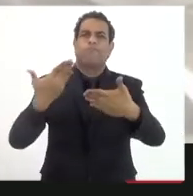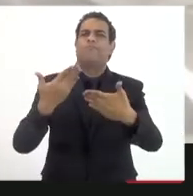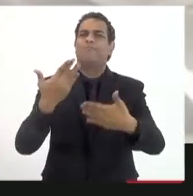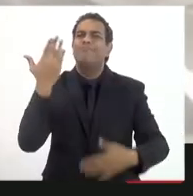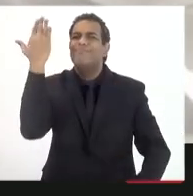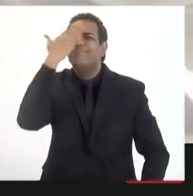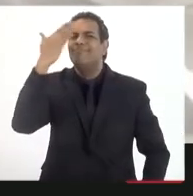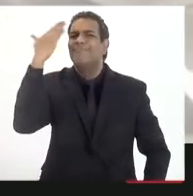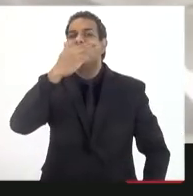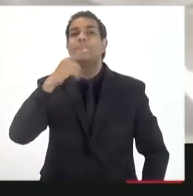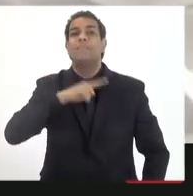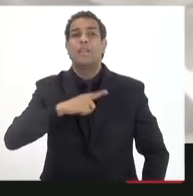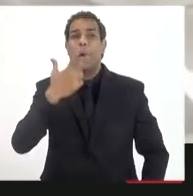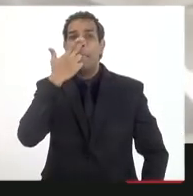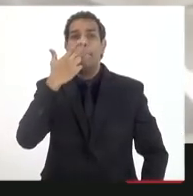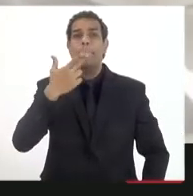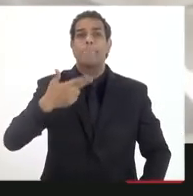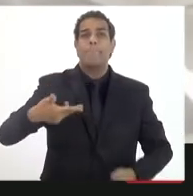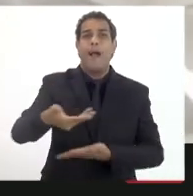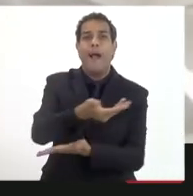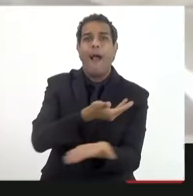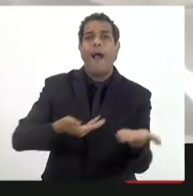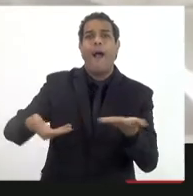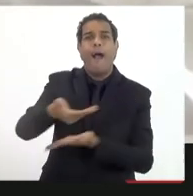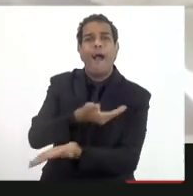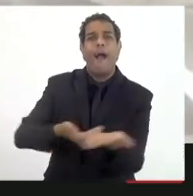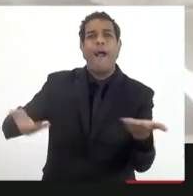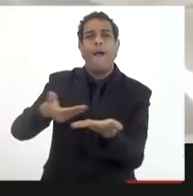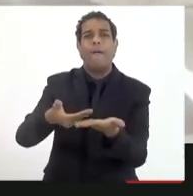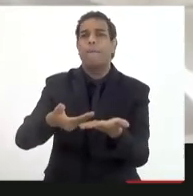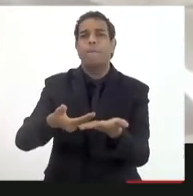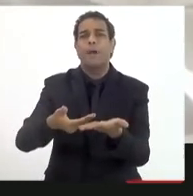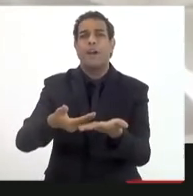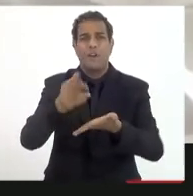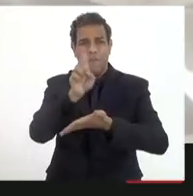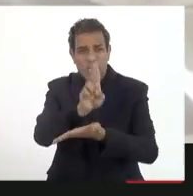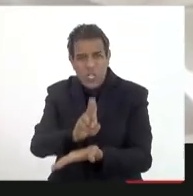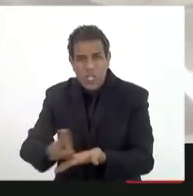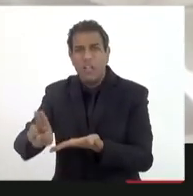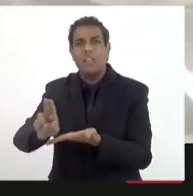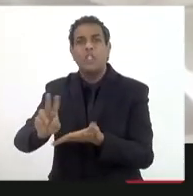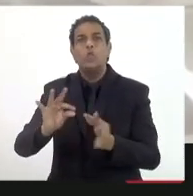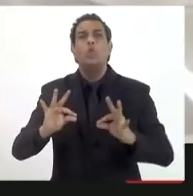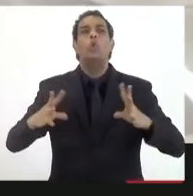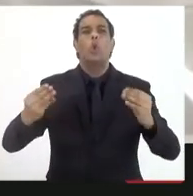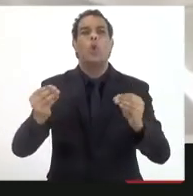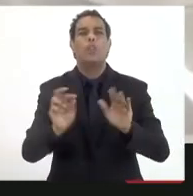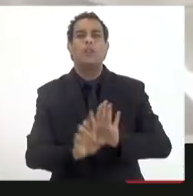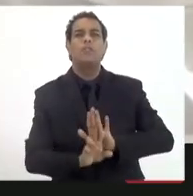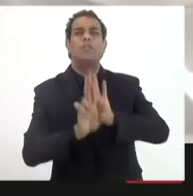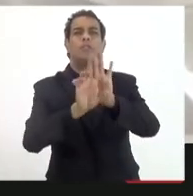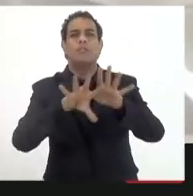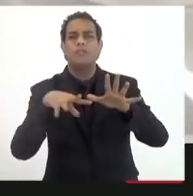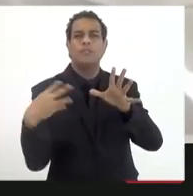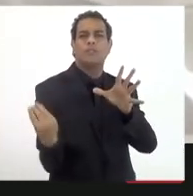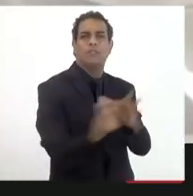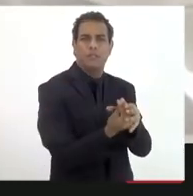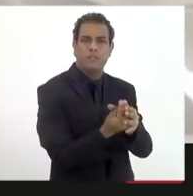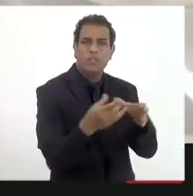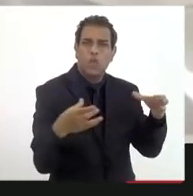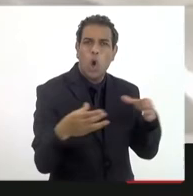entendimento de um rodízio permitindo que todas as universidades se sentissem representadas na figura